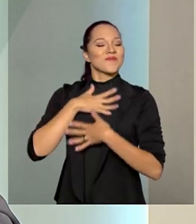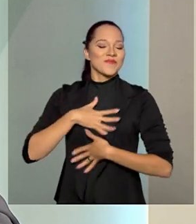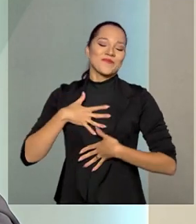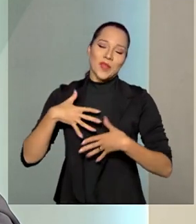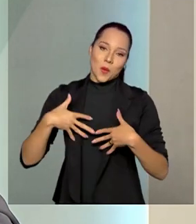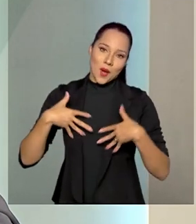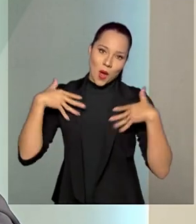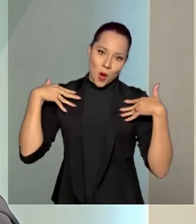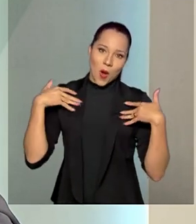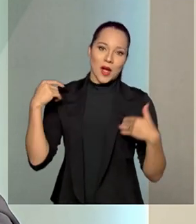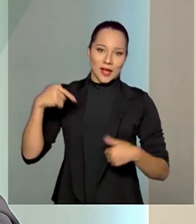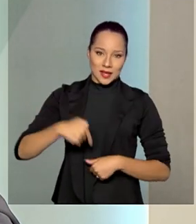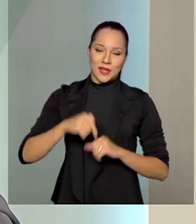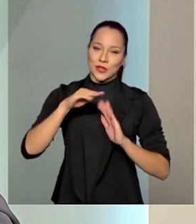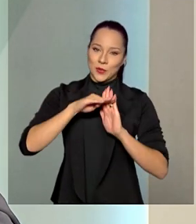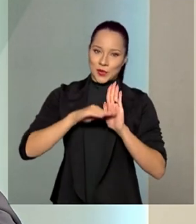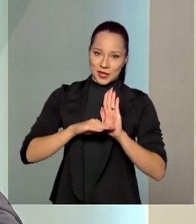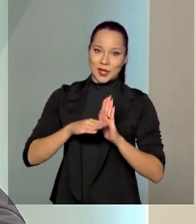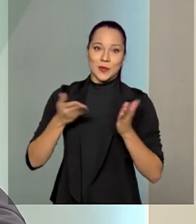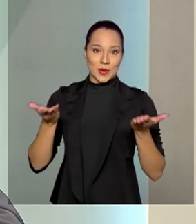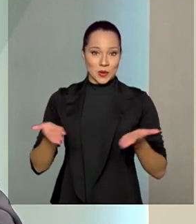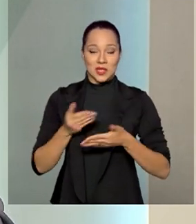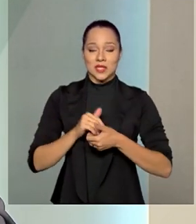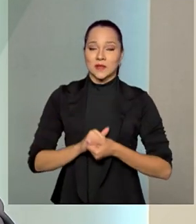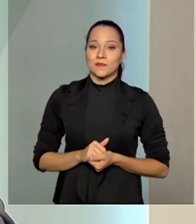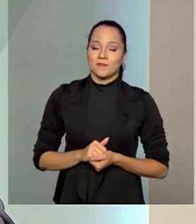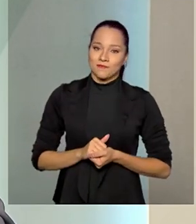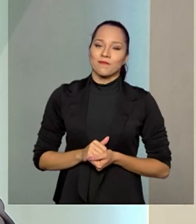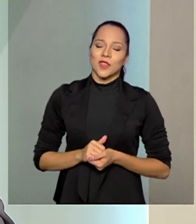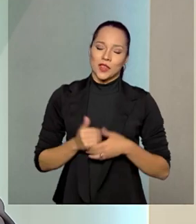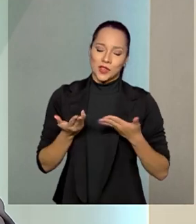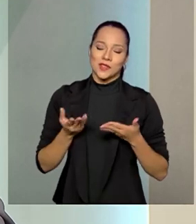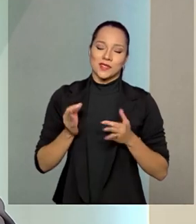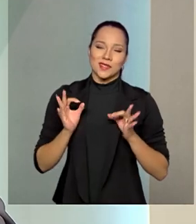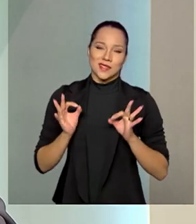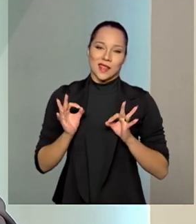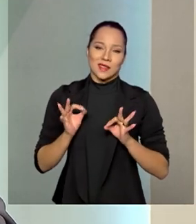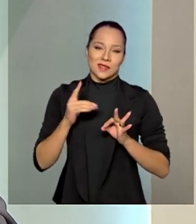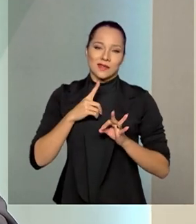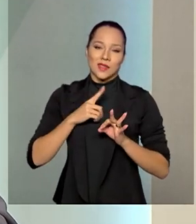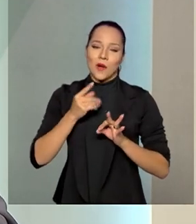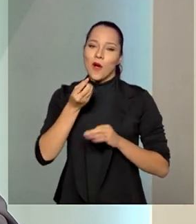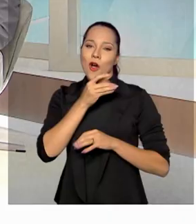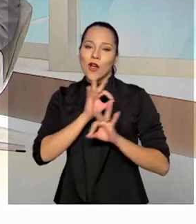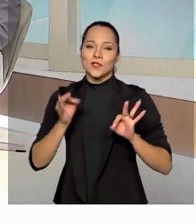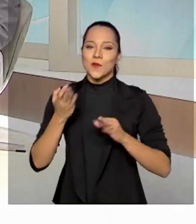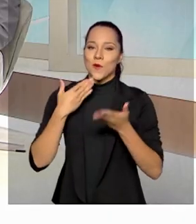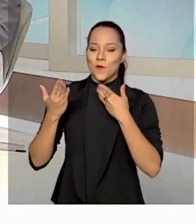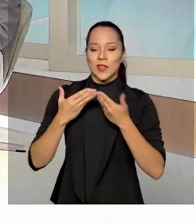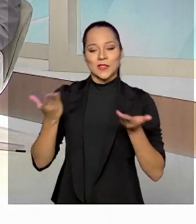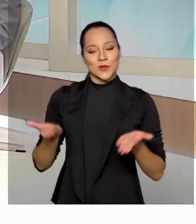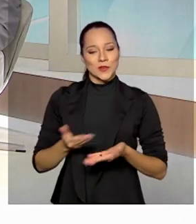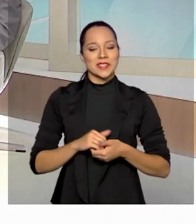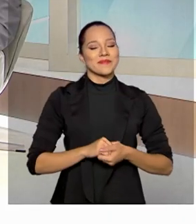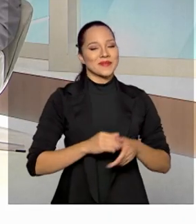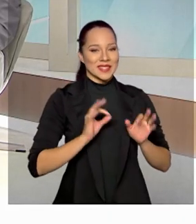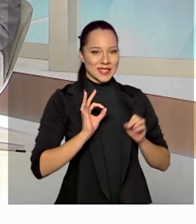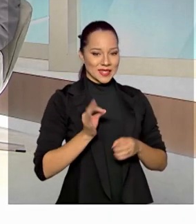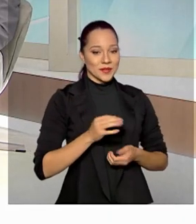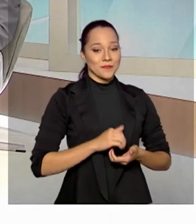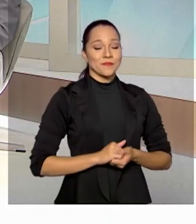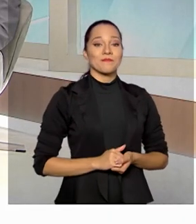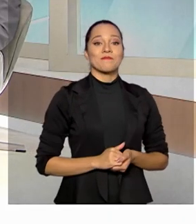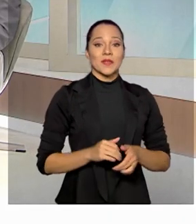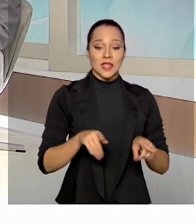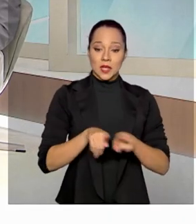honra estar aqui no Brasil em Pauta e eu espero que a gente tenha uma ótima conversa na noite de hoje. Com certeza teremos. E